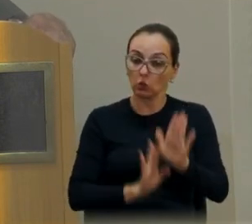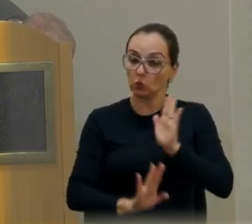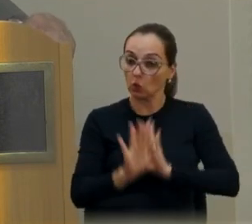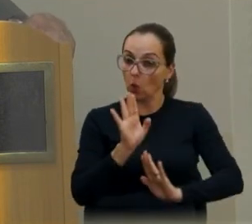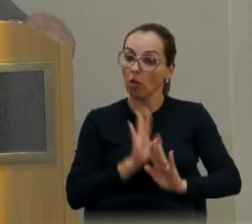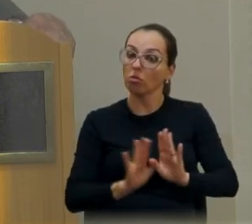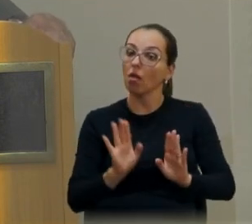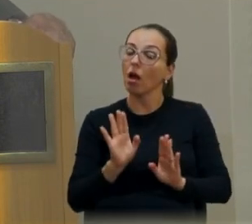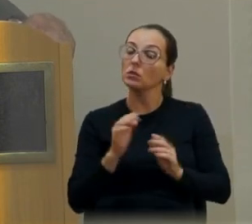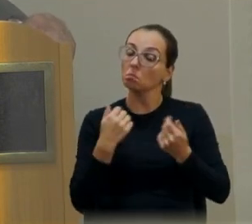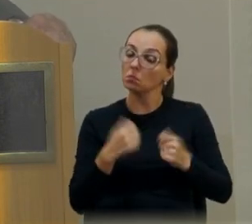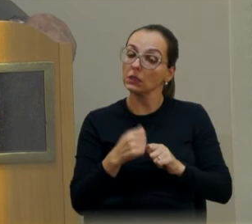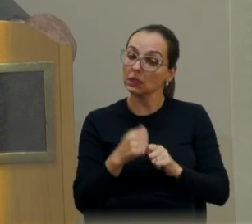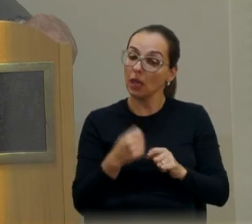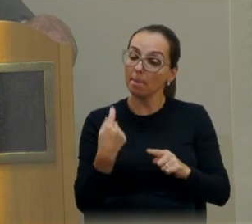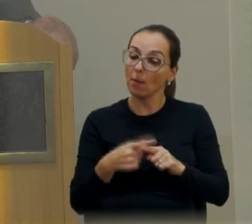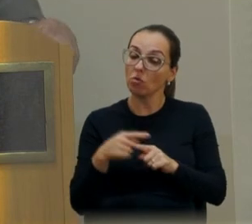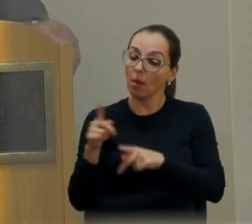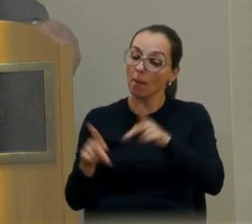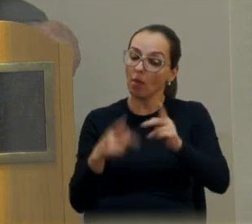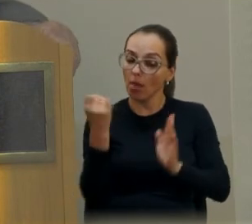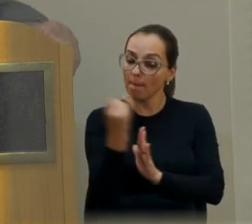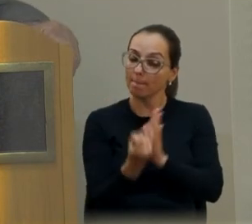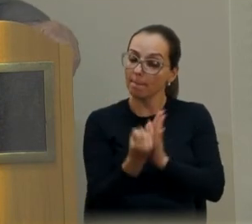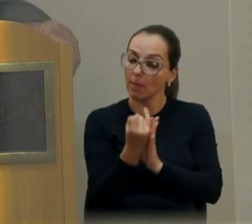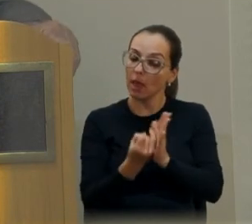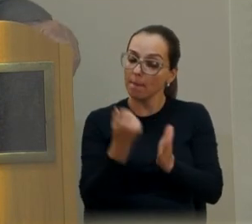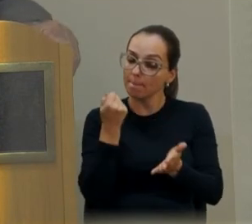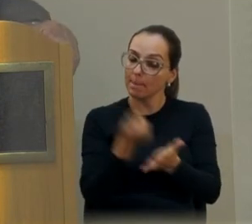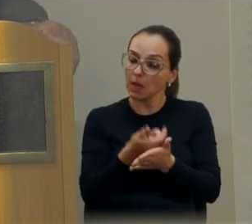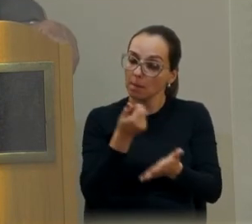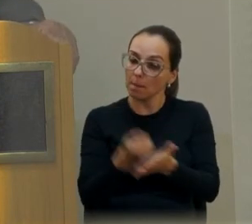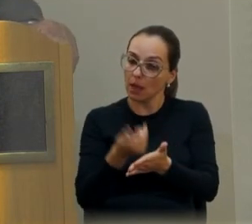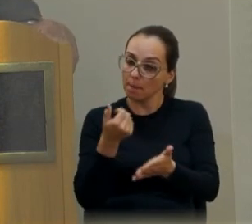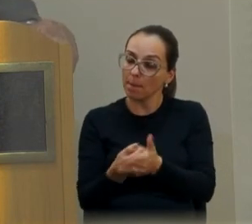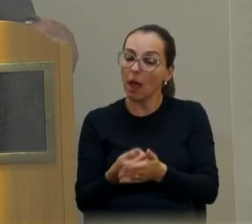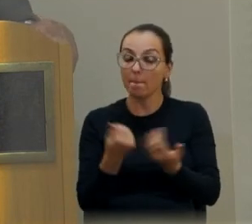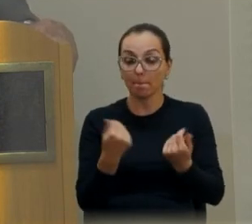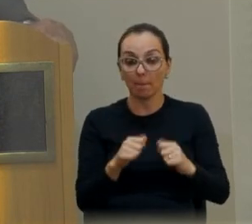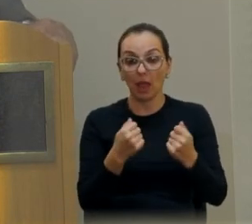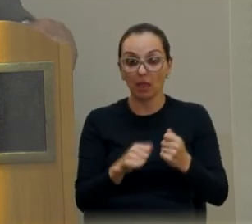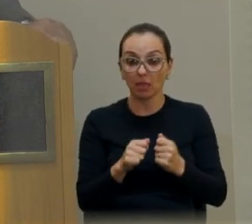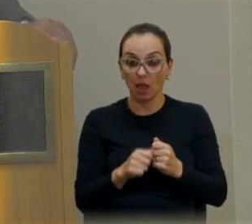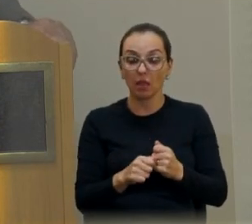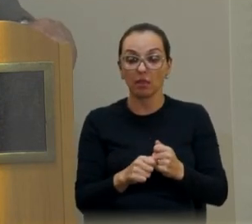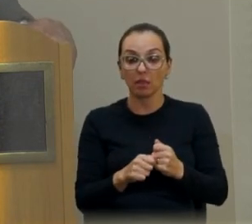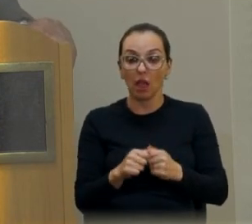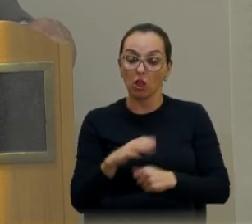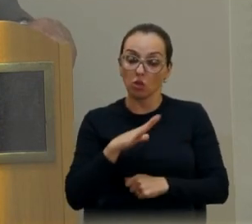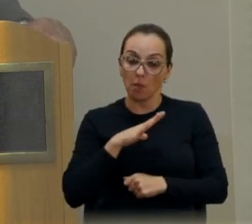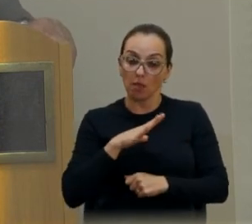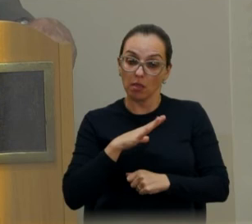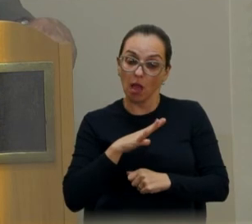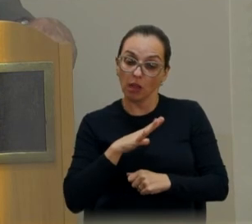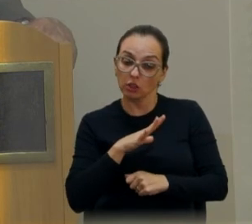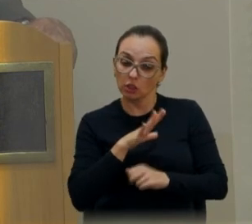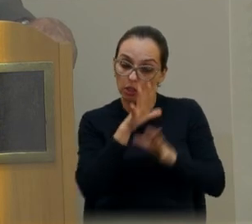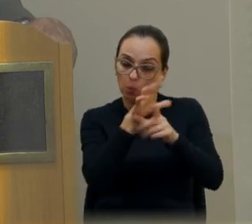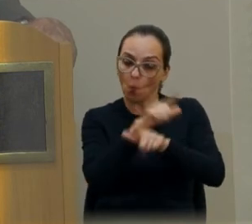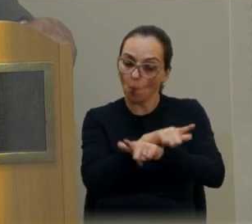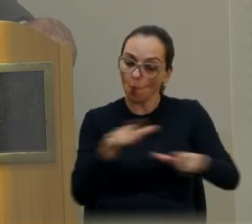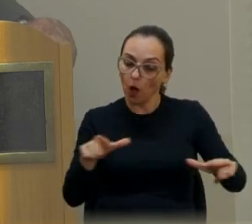falado aqui, paga seus impostos de dia, paga muito bem e merece uma atenção especial.